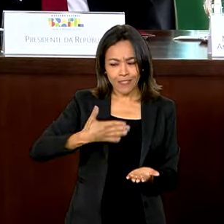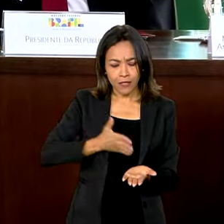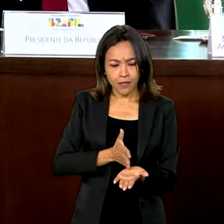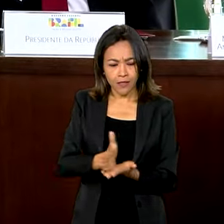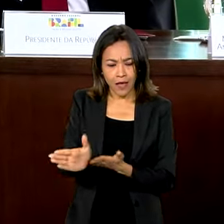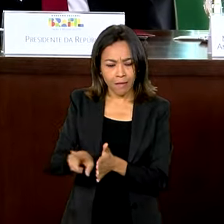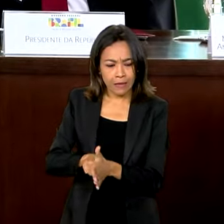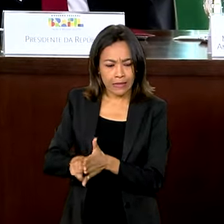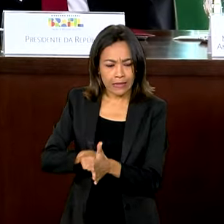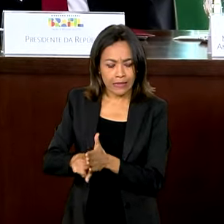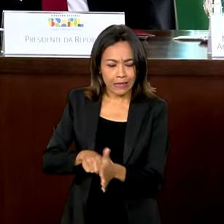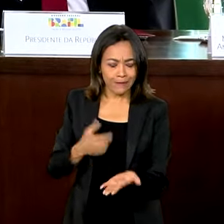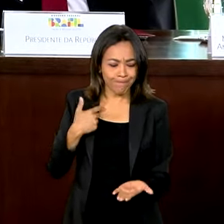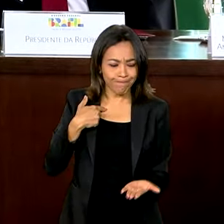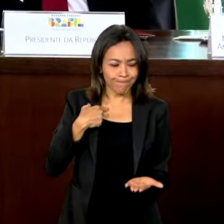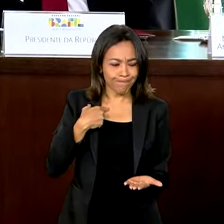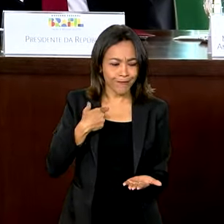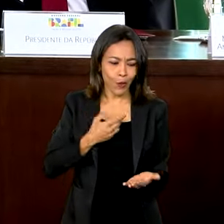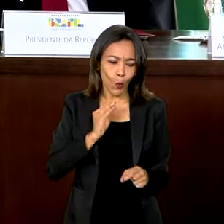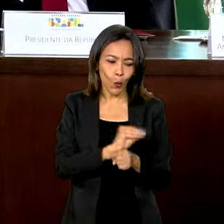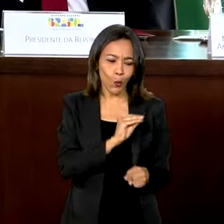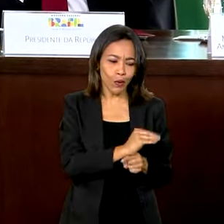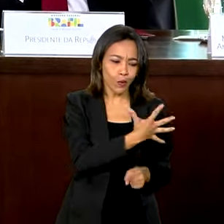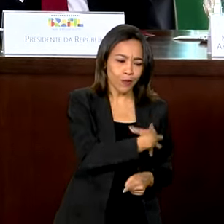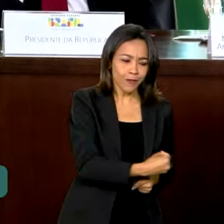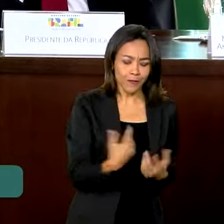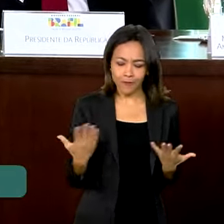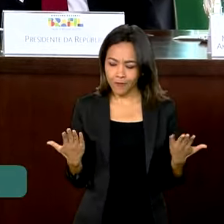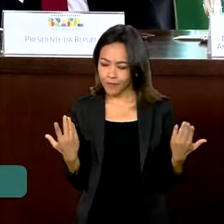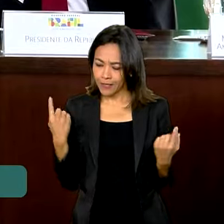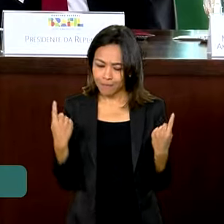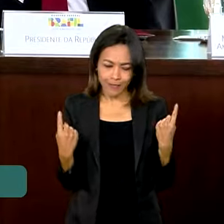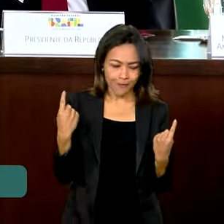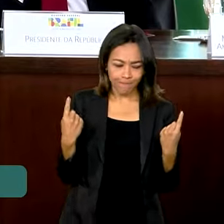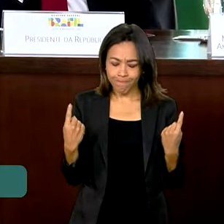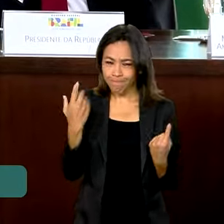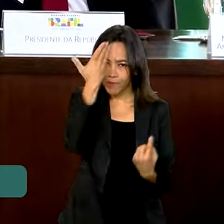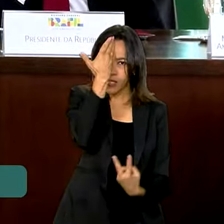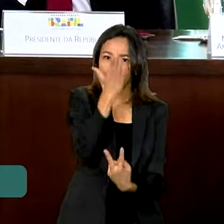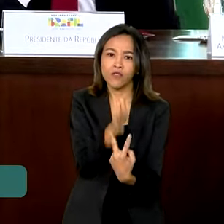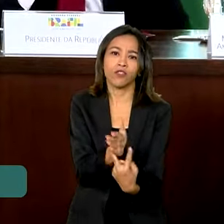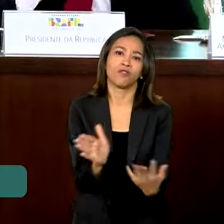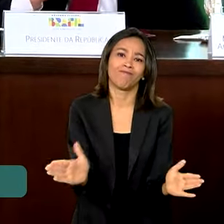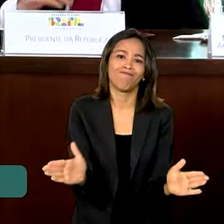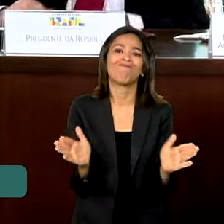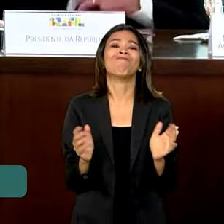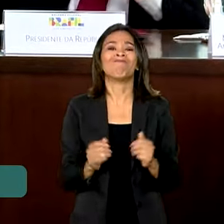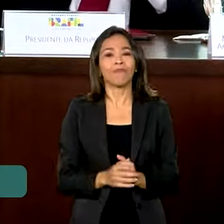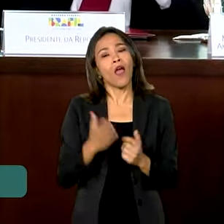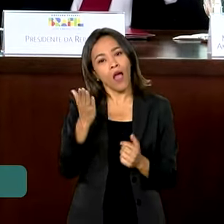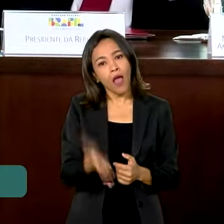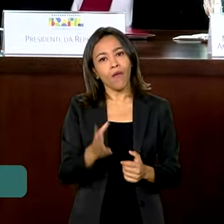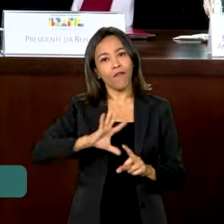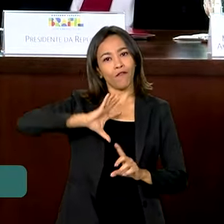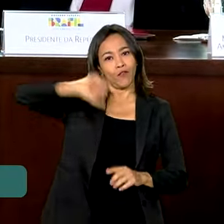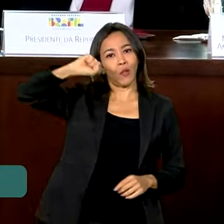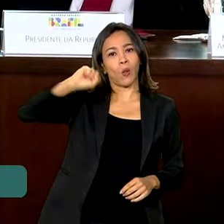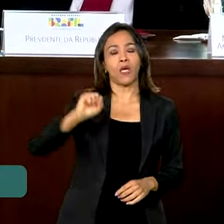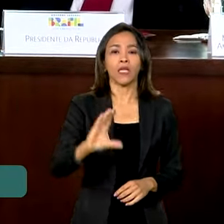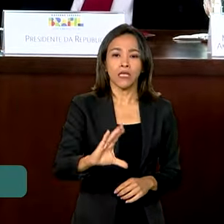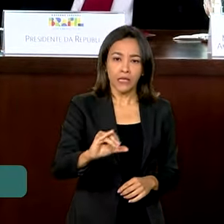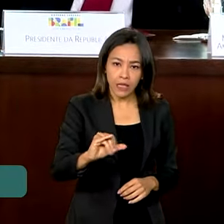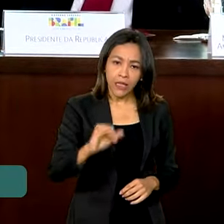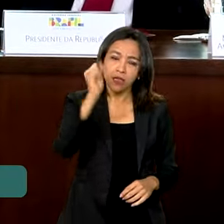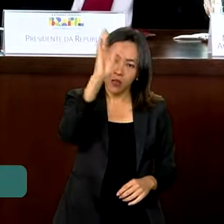acadêmicas ou se cuidam dos seus filhos. Então essa é uma vitória da ciência brasileira, uma vitória